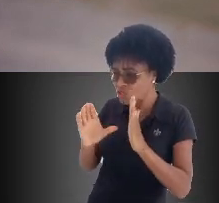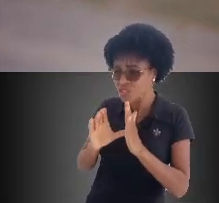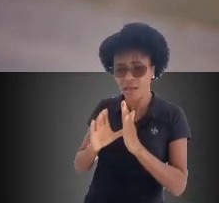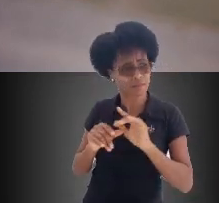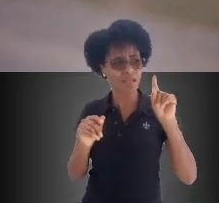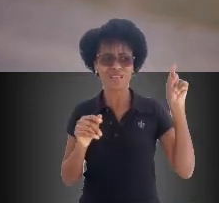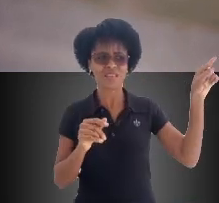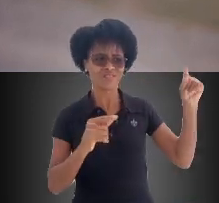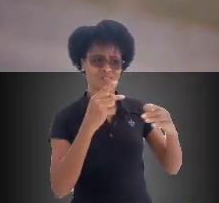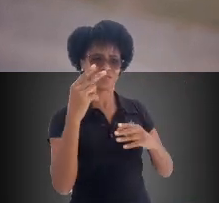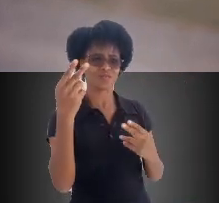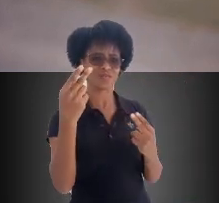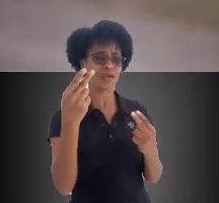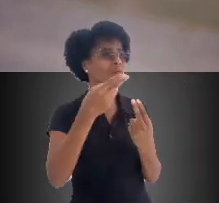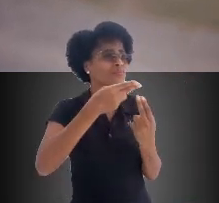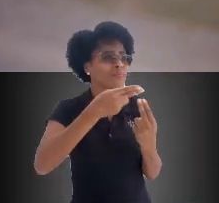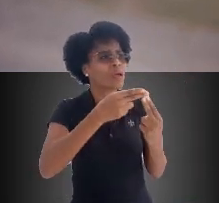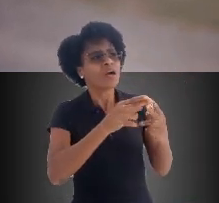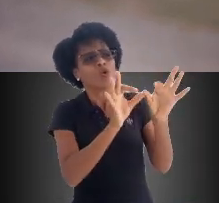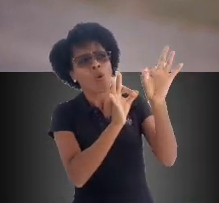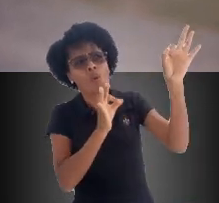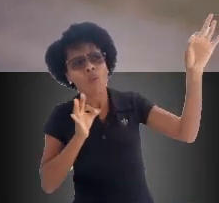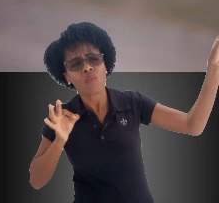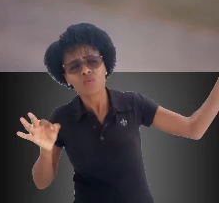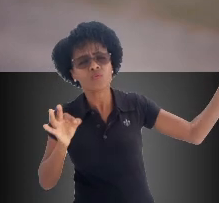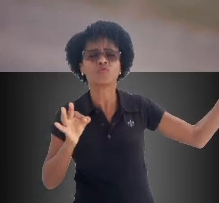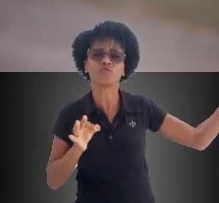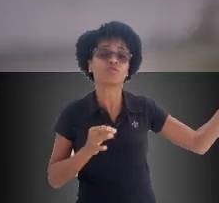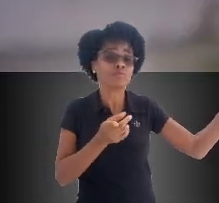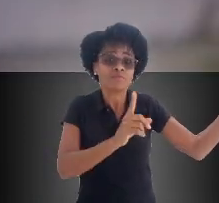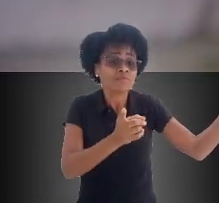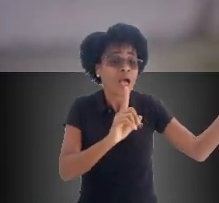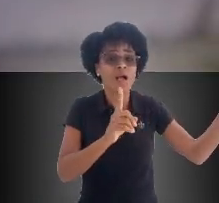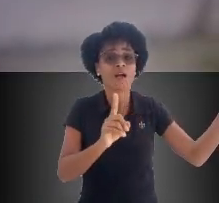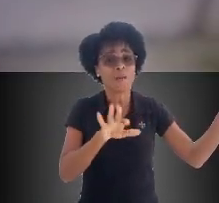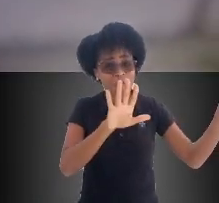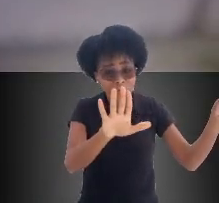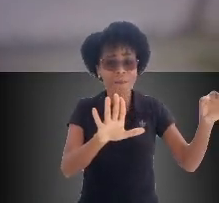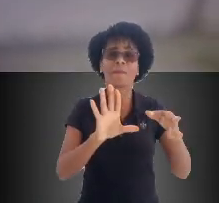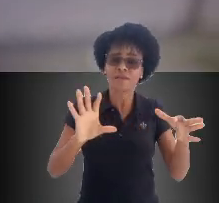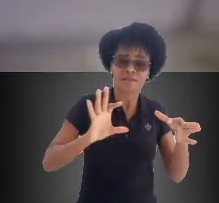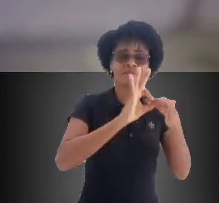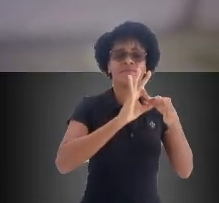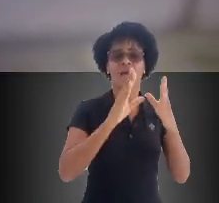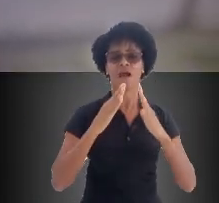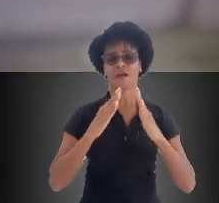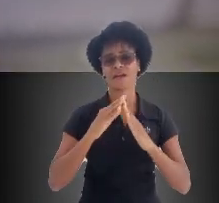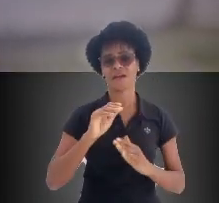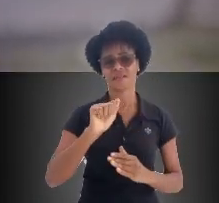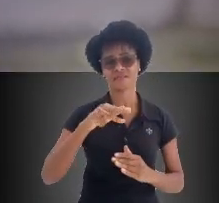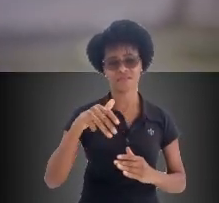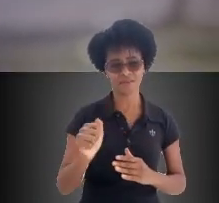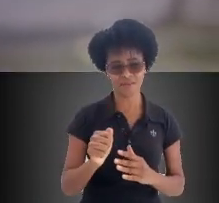comunidade. Ele não está lá, uma casa distante da gente, um prédio distante da gente. O IFE faz parte, está introduzindo na Casa